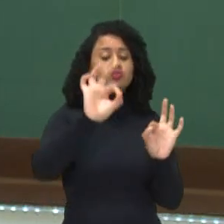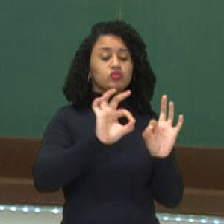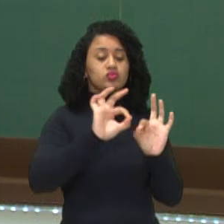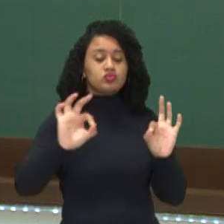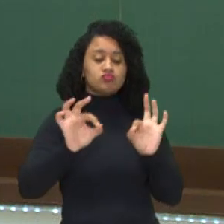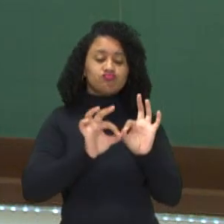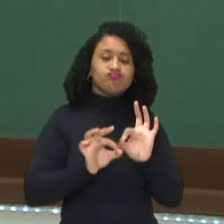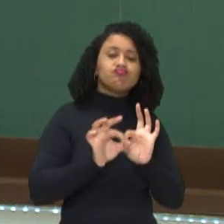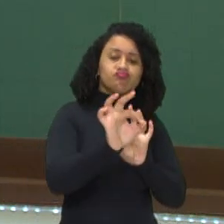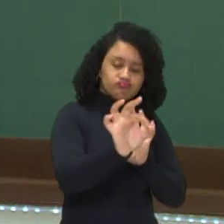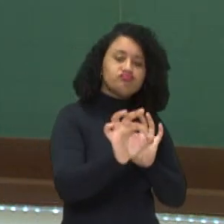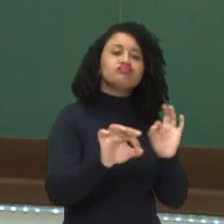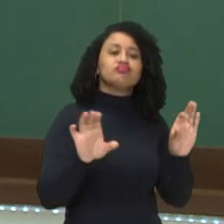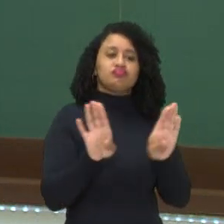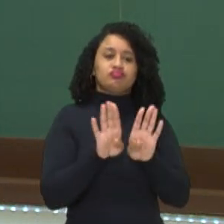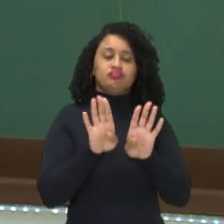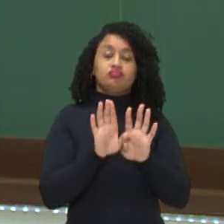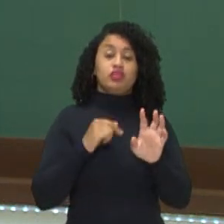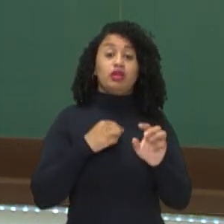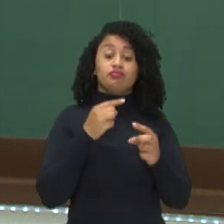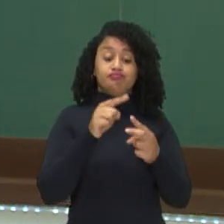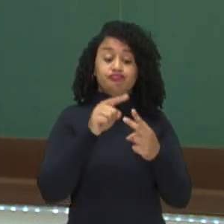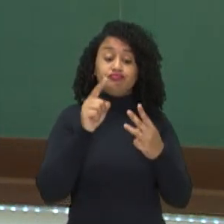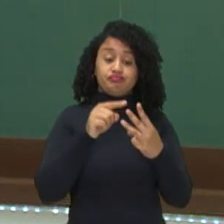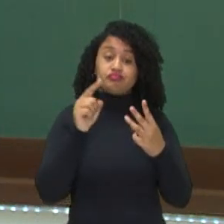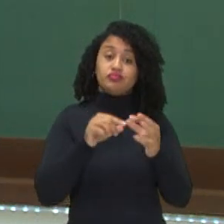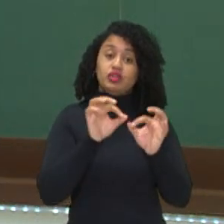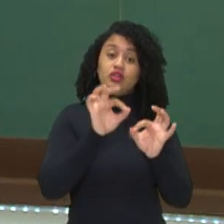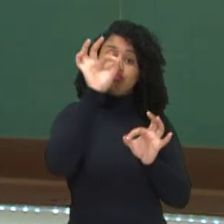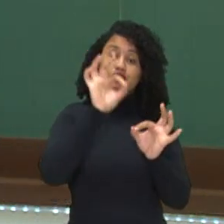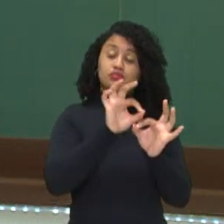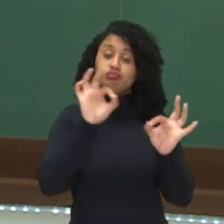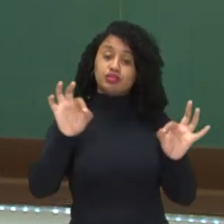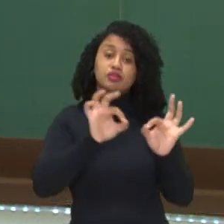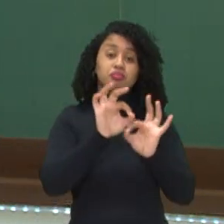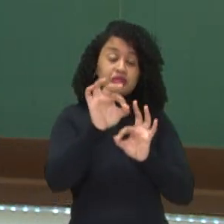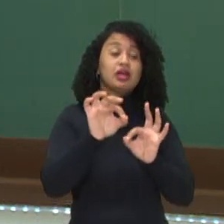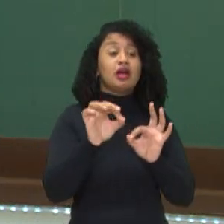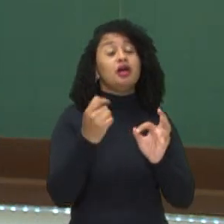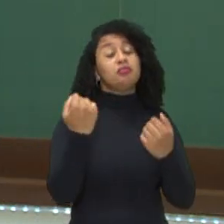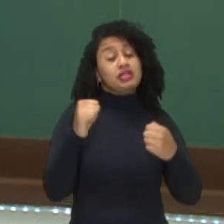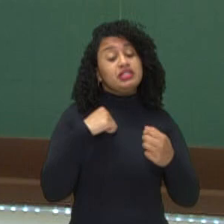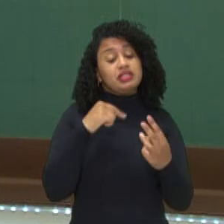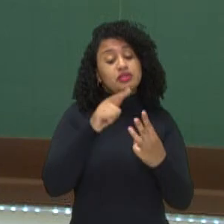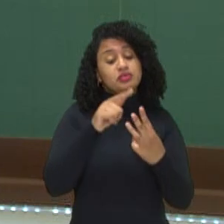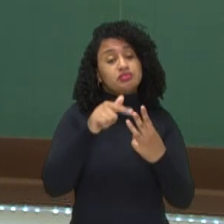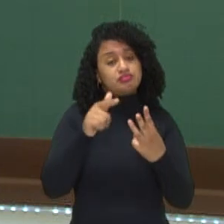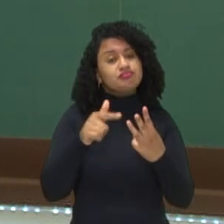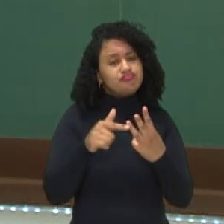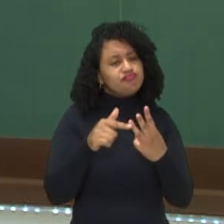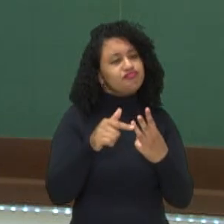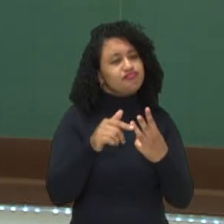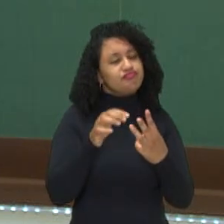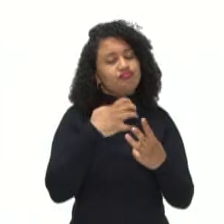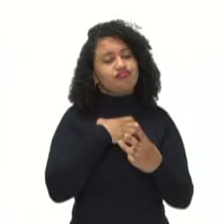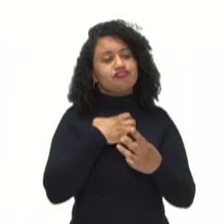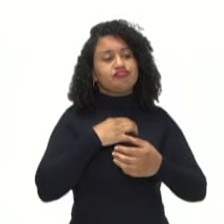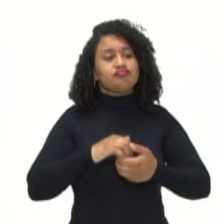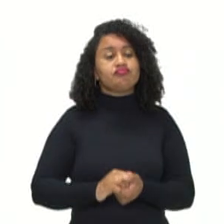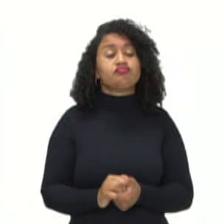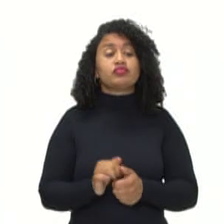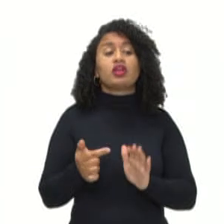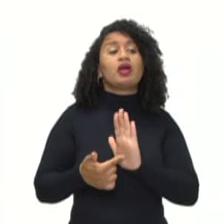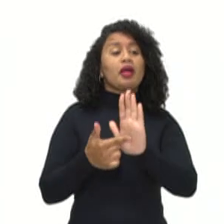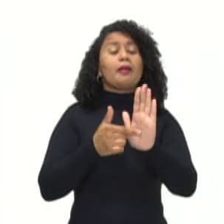largura e profundidade. Para ser uma arte tridimensional, tem que ter essas três qualidades. As